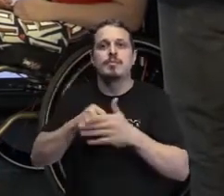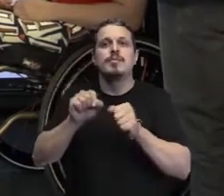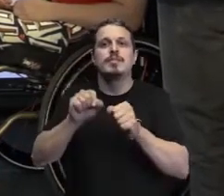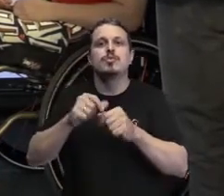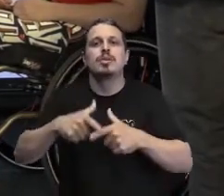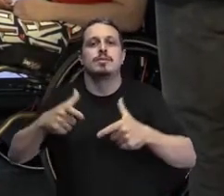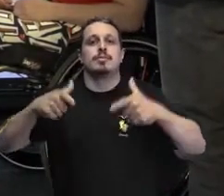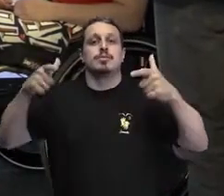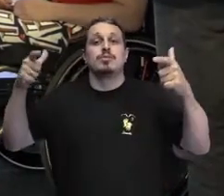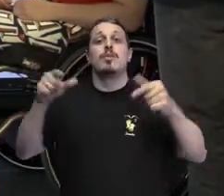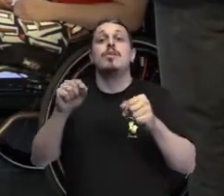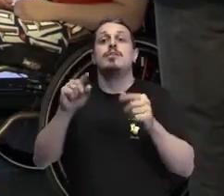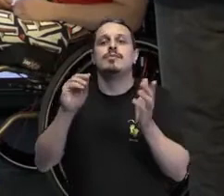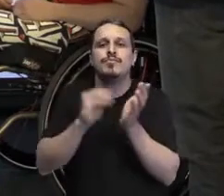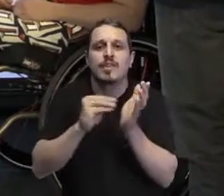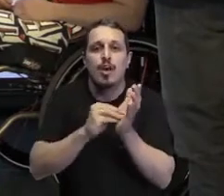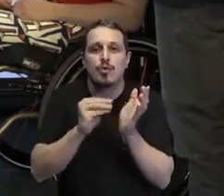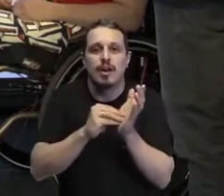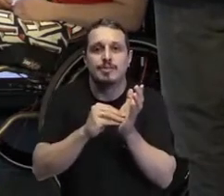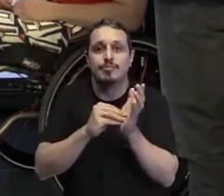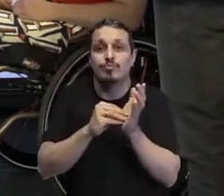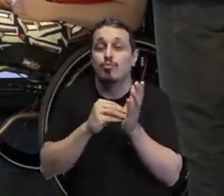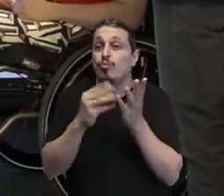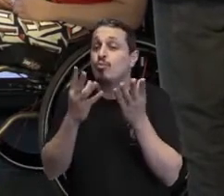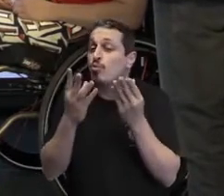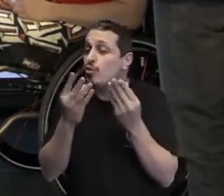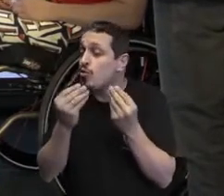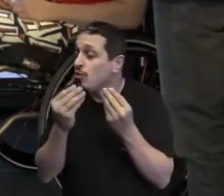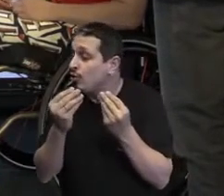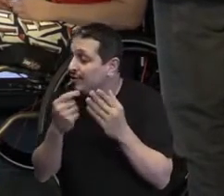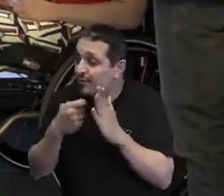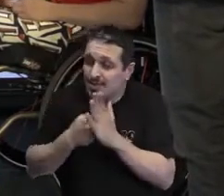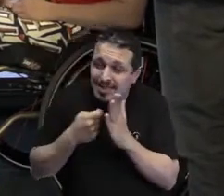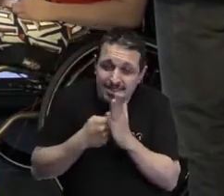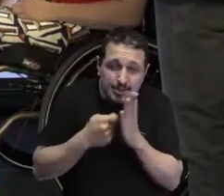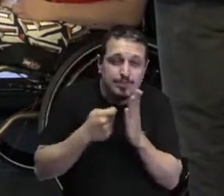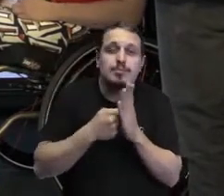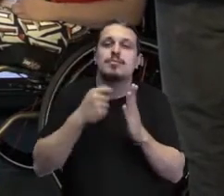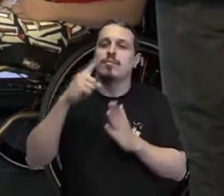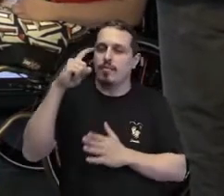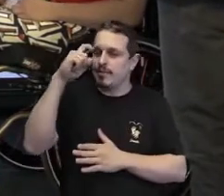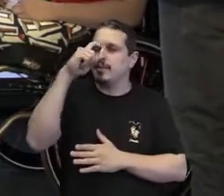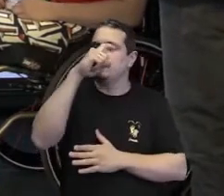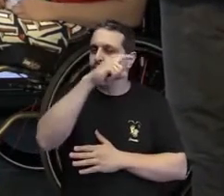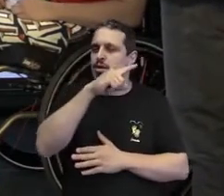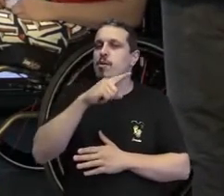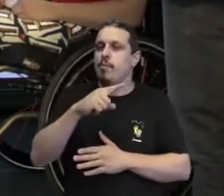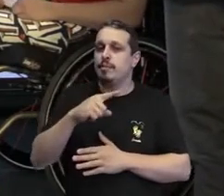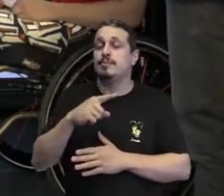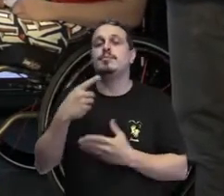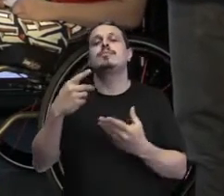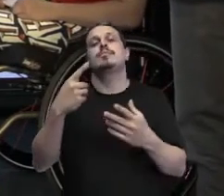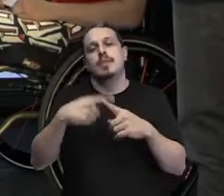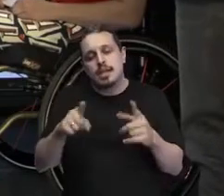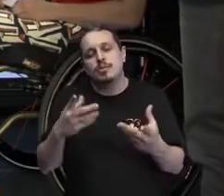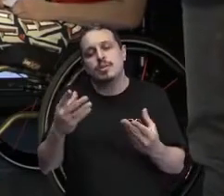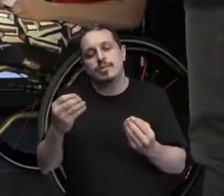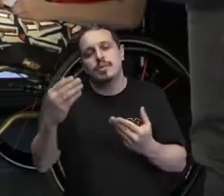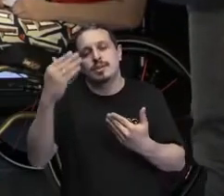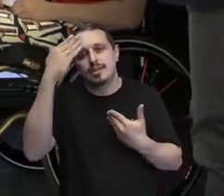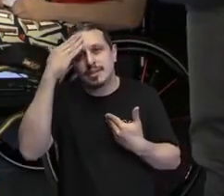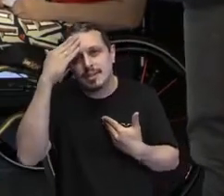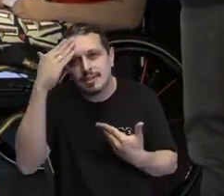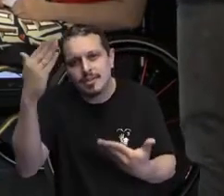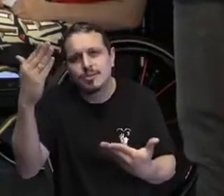temos mais crenças enraizadas, né. Perfeito, viu, Lívia? Ó, quero agradecer imensamente a vocês. Obrigado,